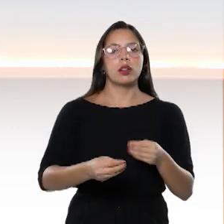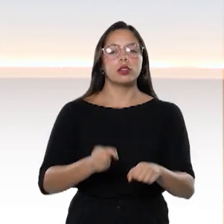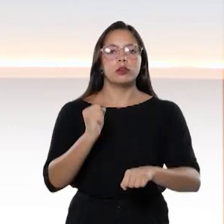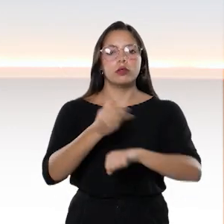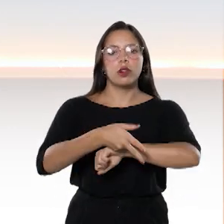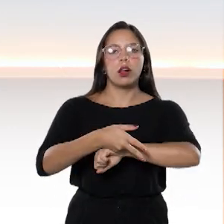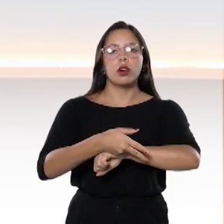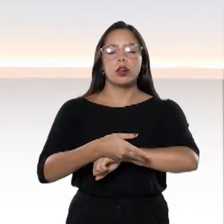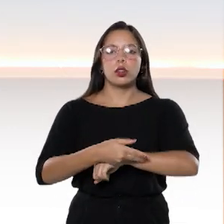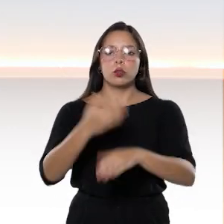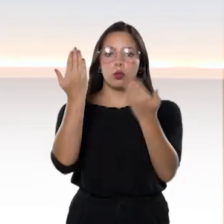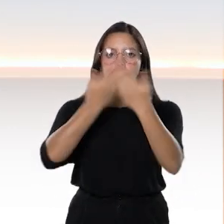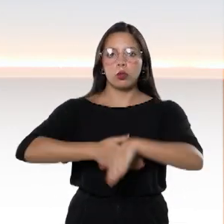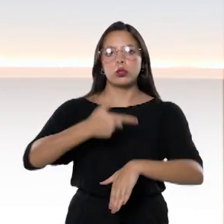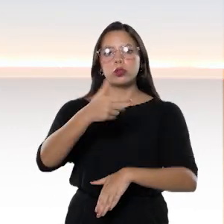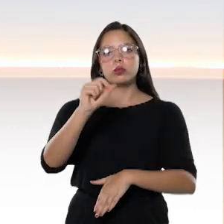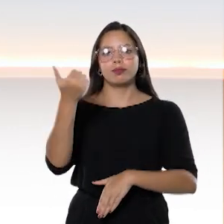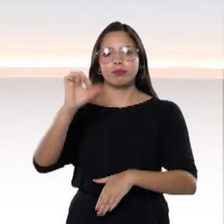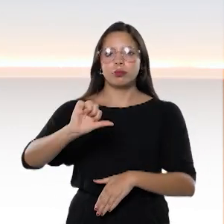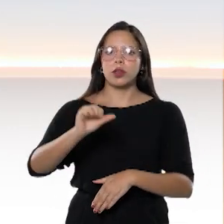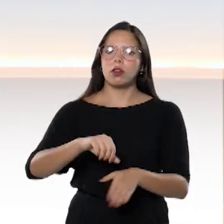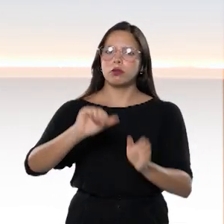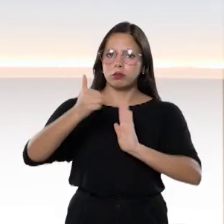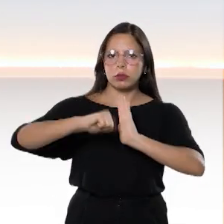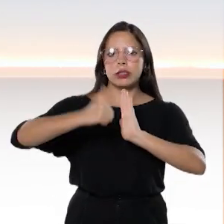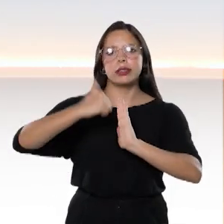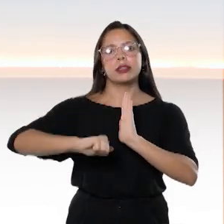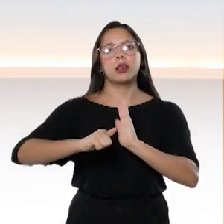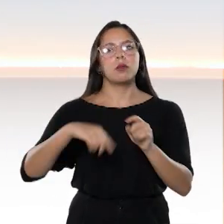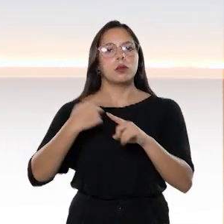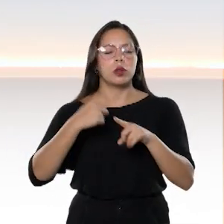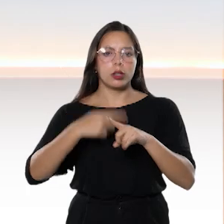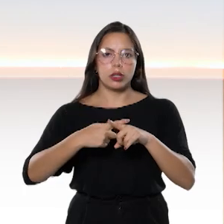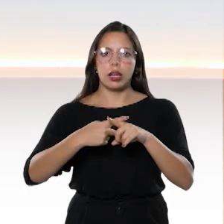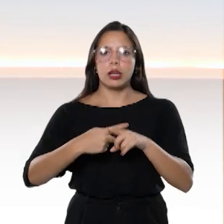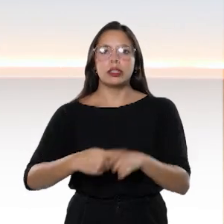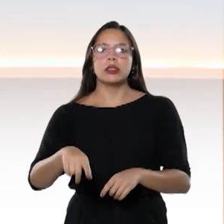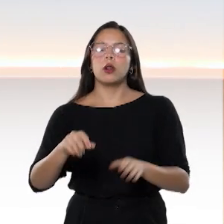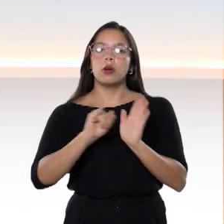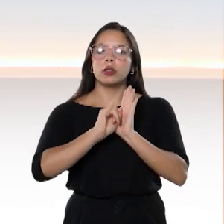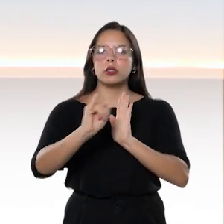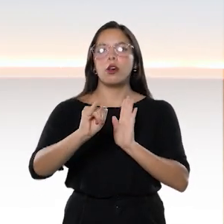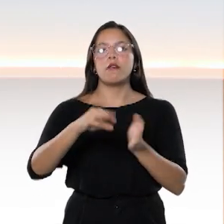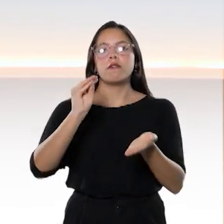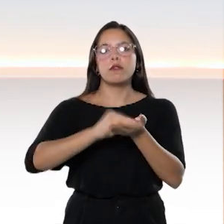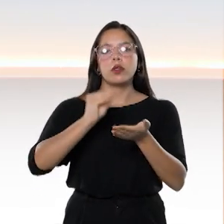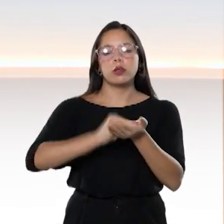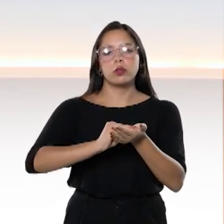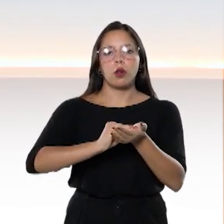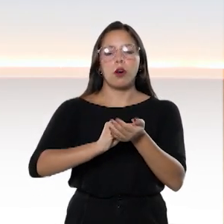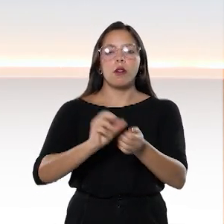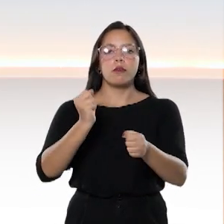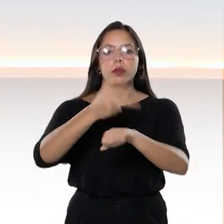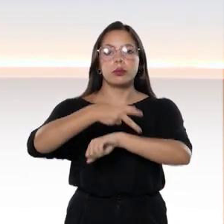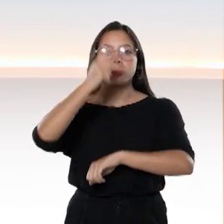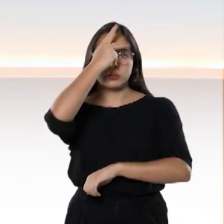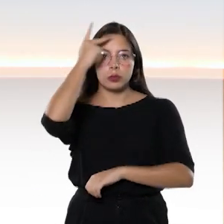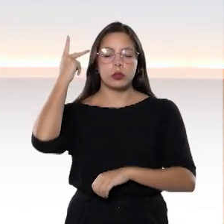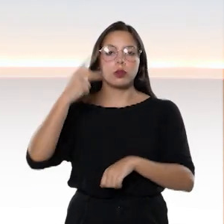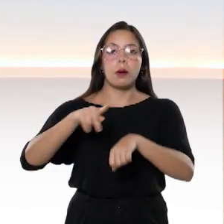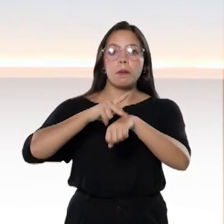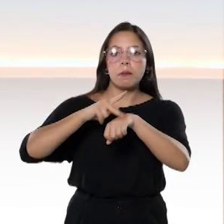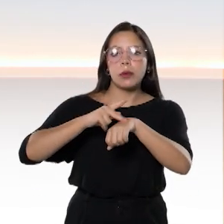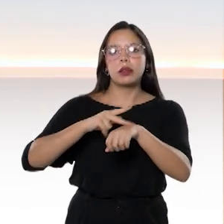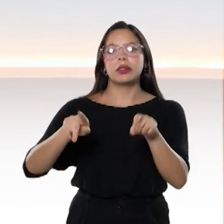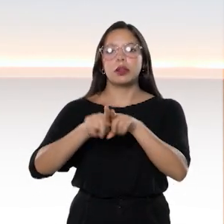seja revista. Isso porque o edital não previa vagas suficientes para negros e pessoas com deficiência, o que vai contra a